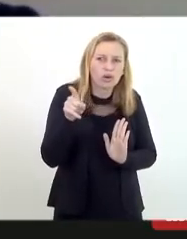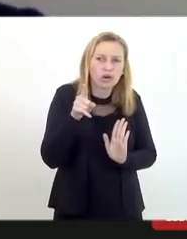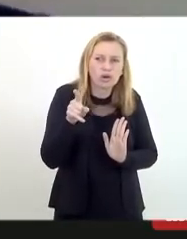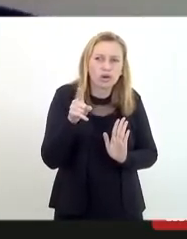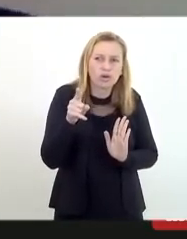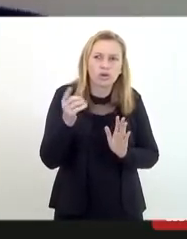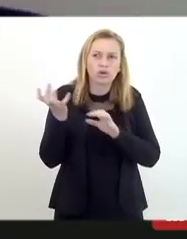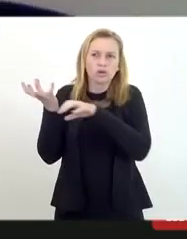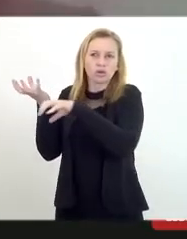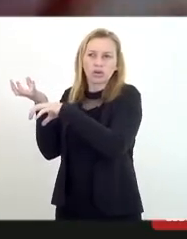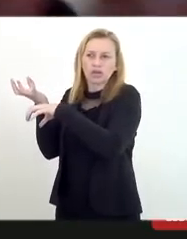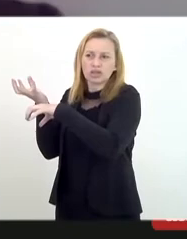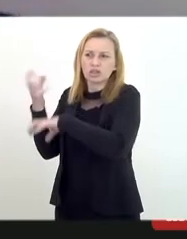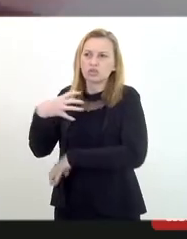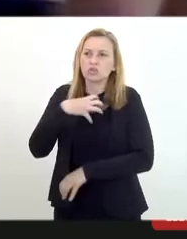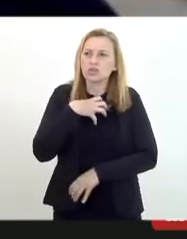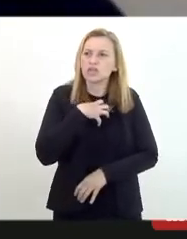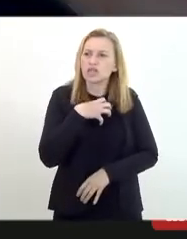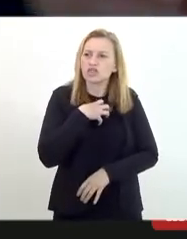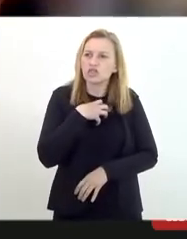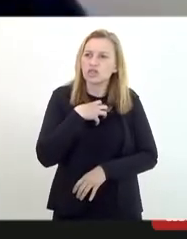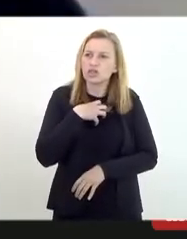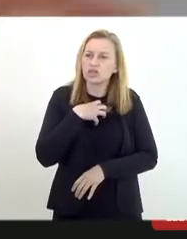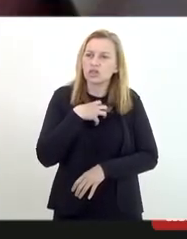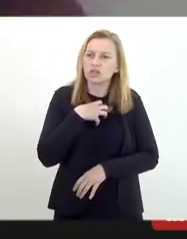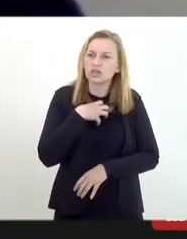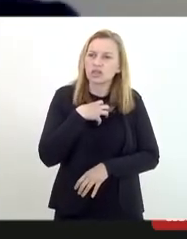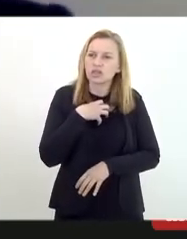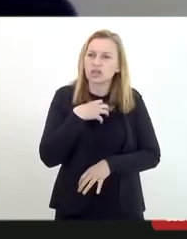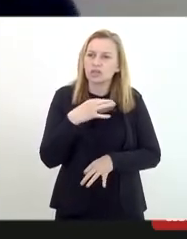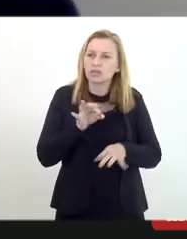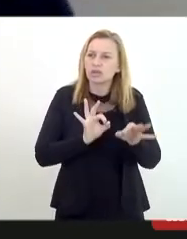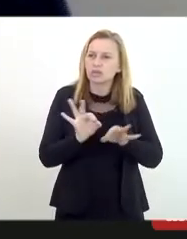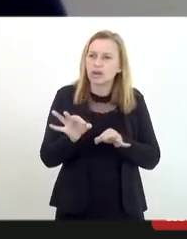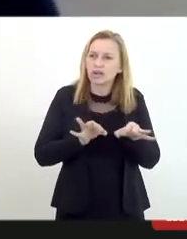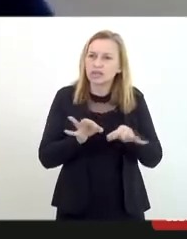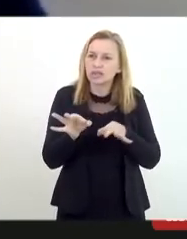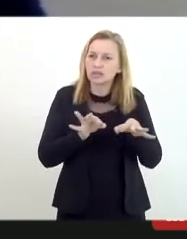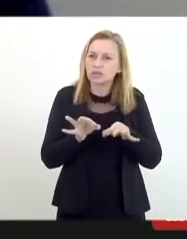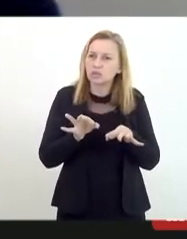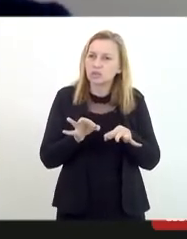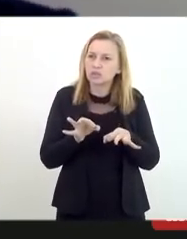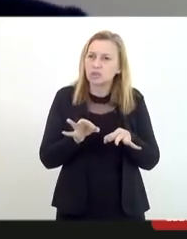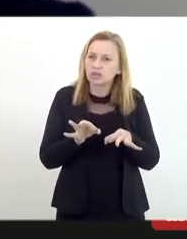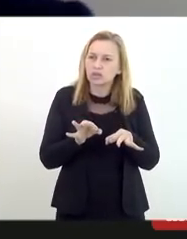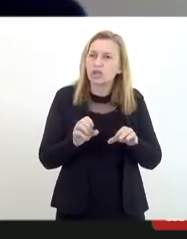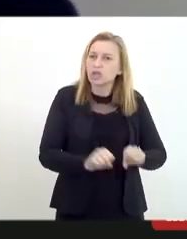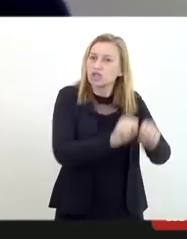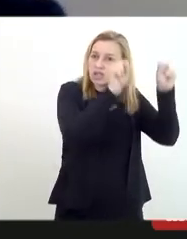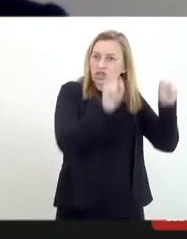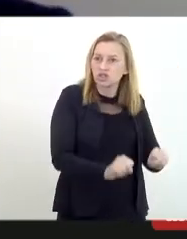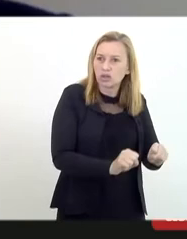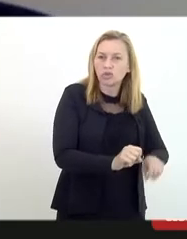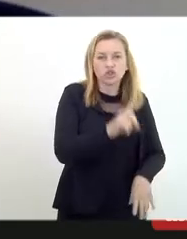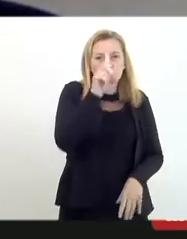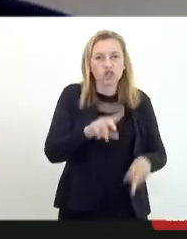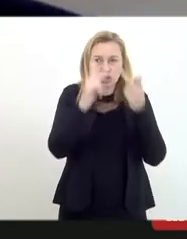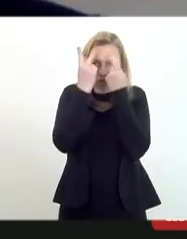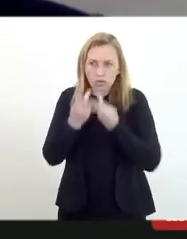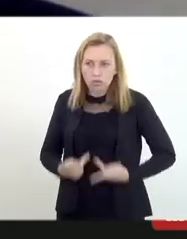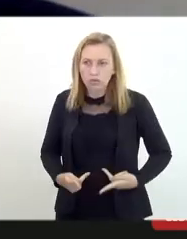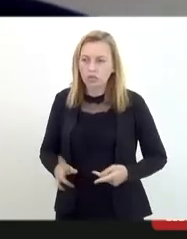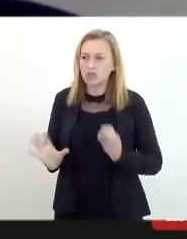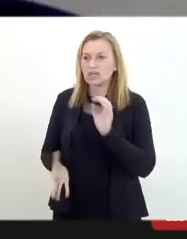Congresso Nacional no sentido de fazer uma interoperabilidade entre os sistemas de direitos humanos, de